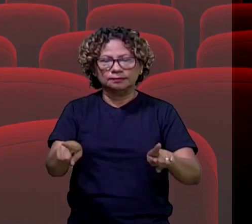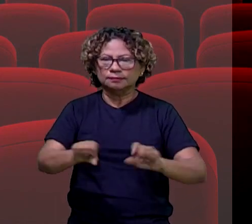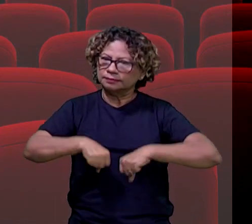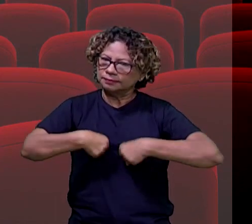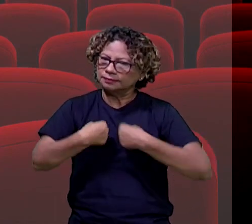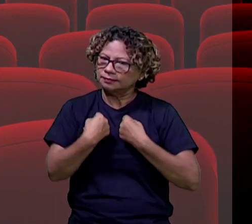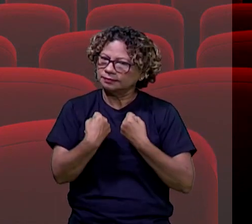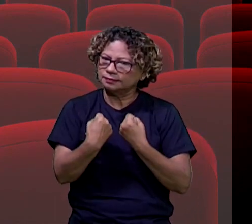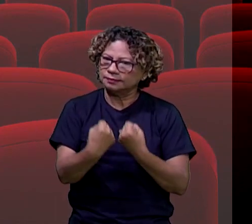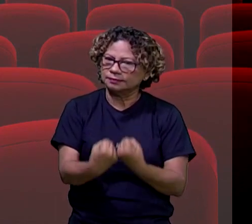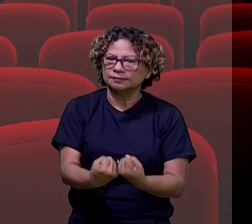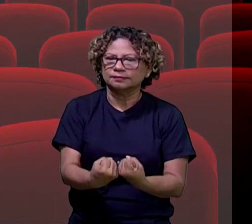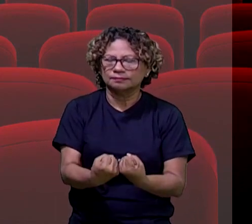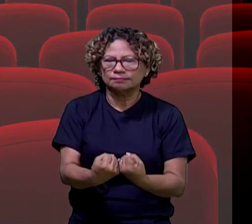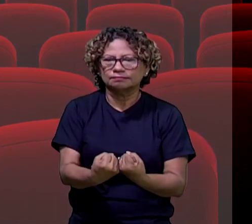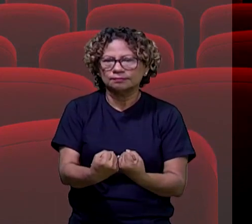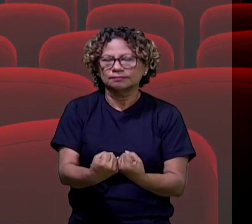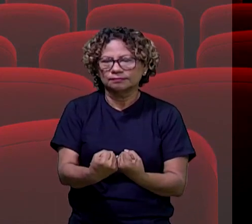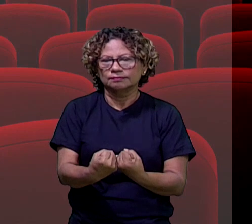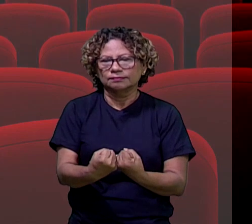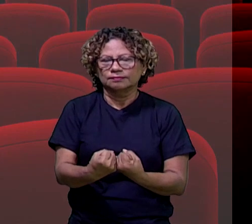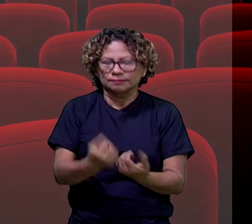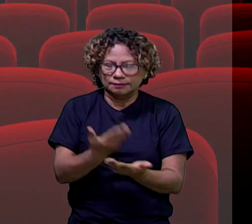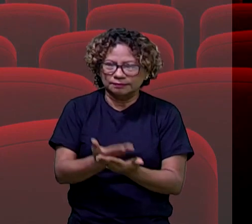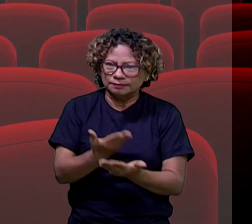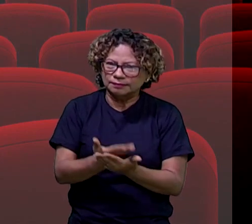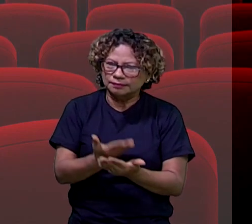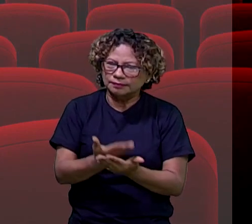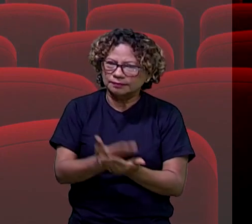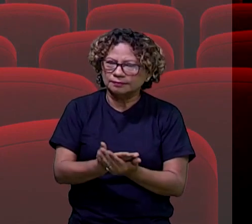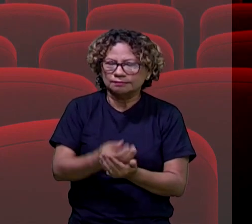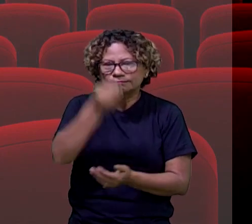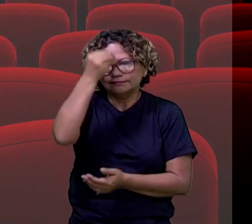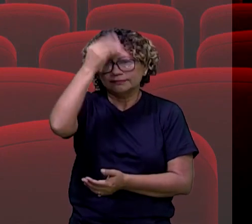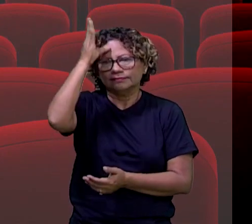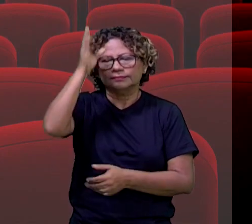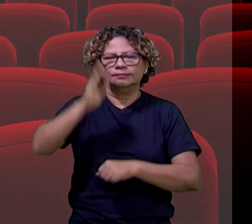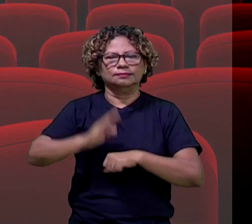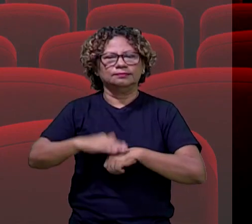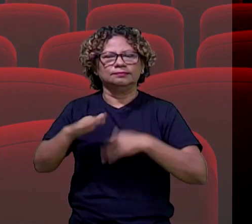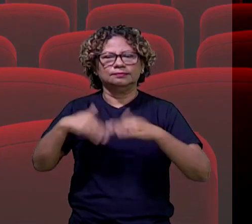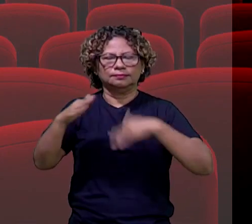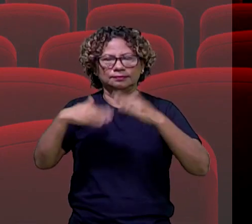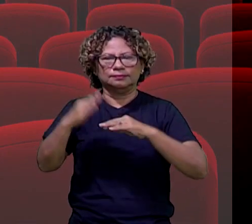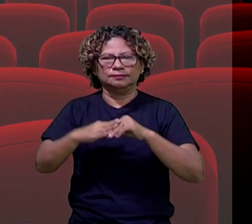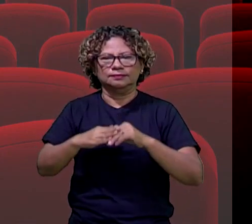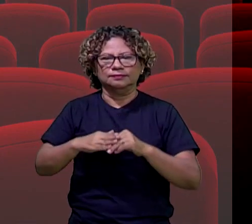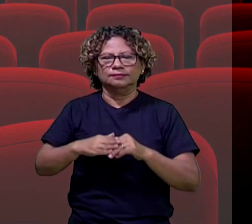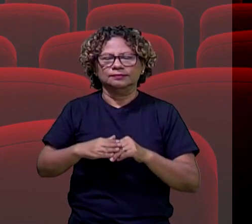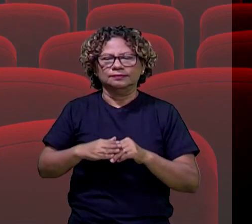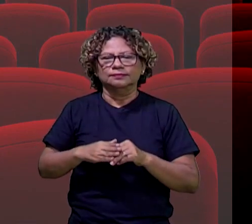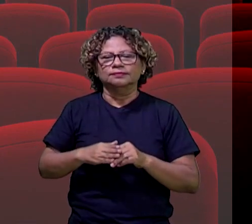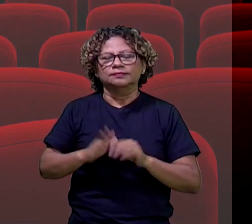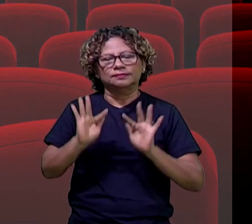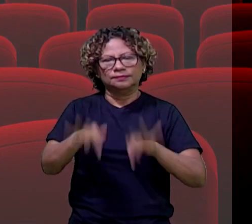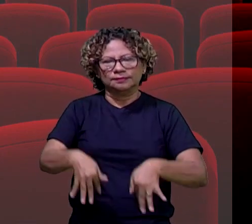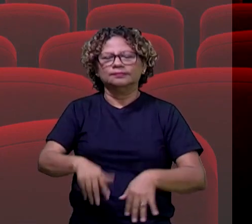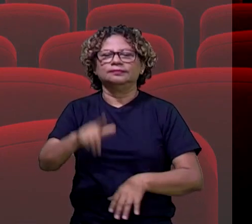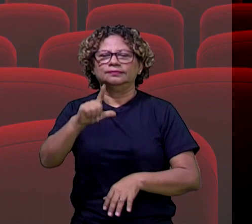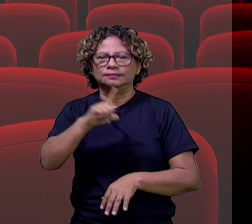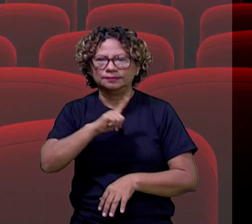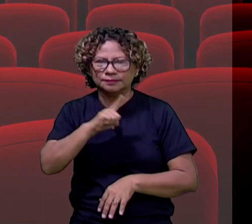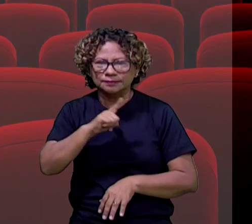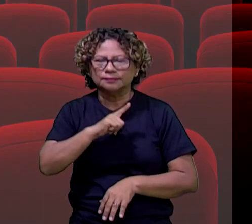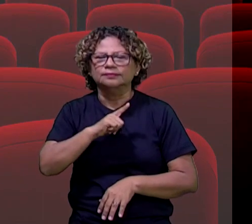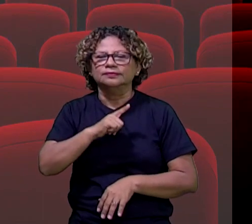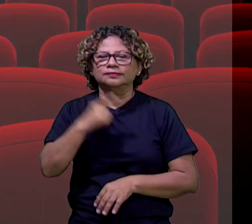esforcem, dêem aí o seu melhor para que no retorno às aulas, porque, gente, isso vai passar. A gente vai voltar